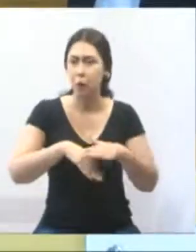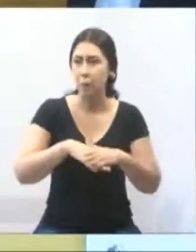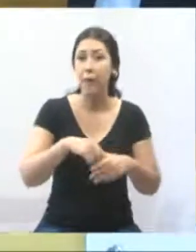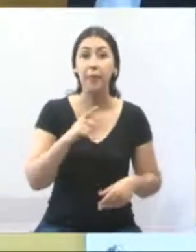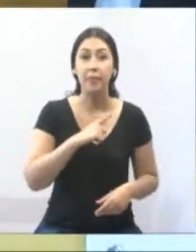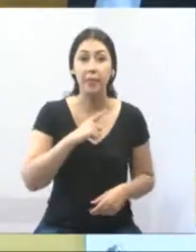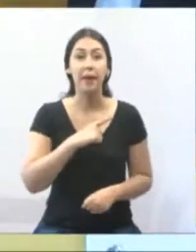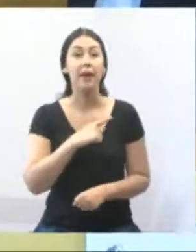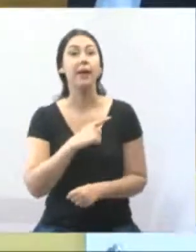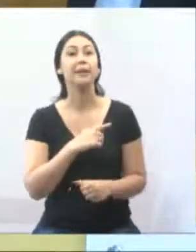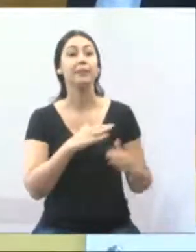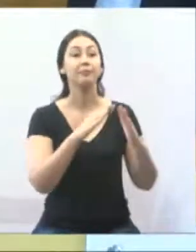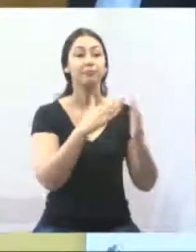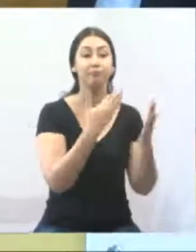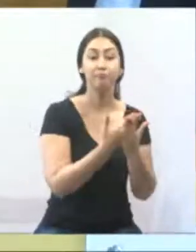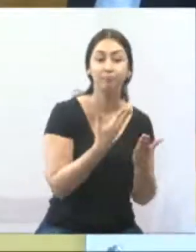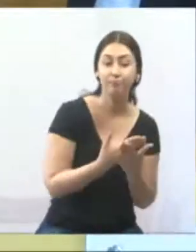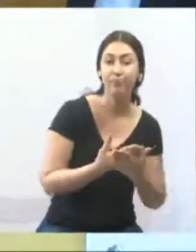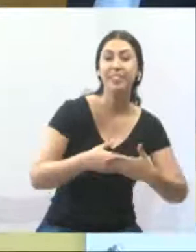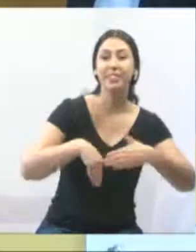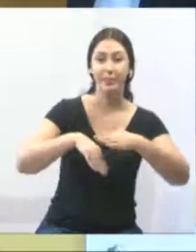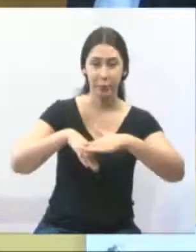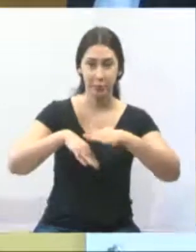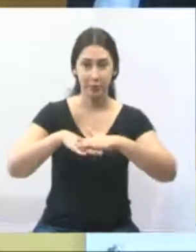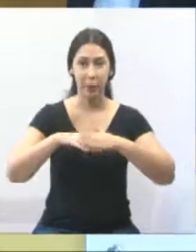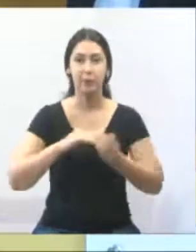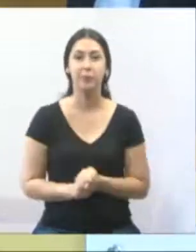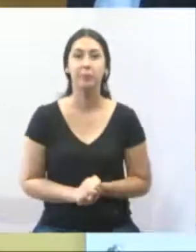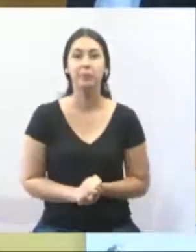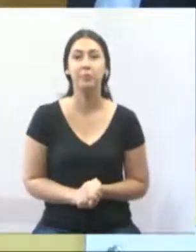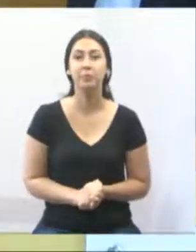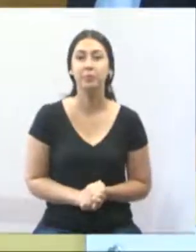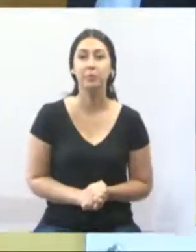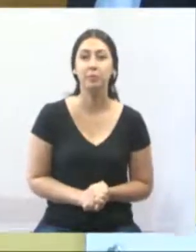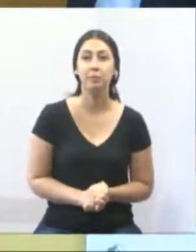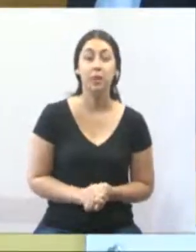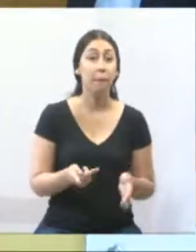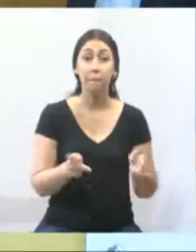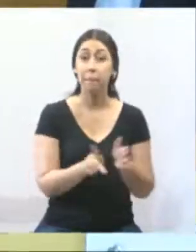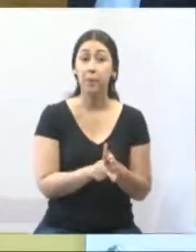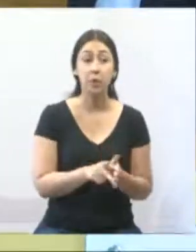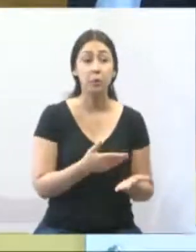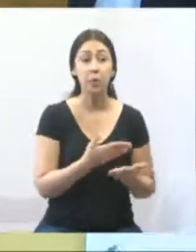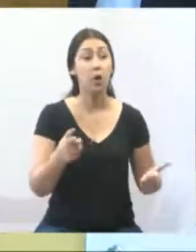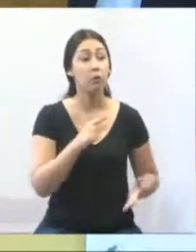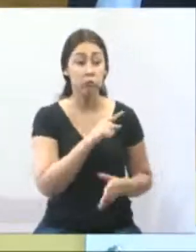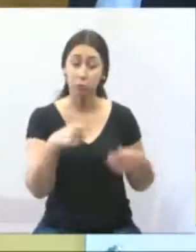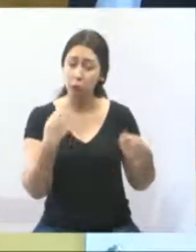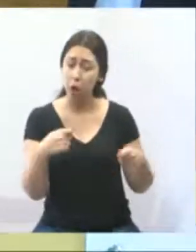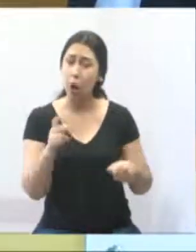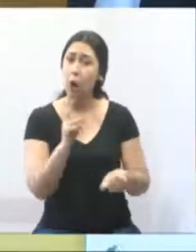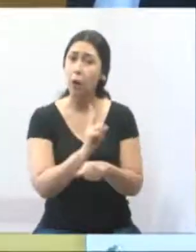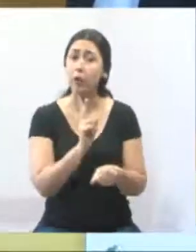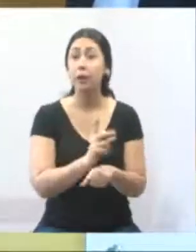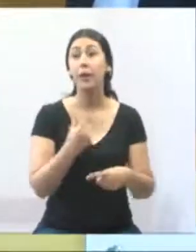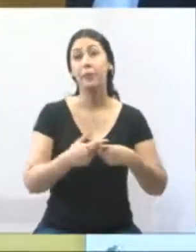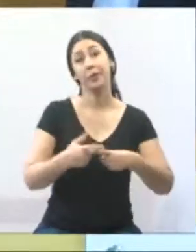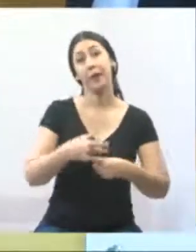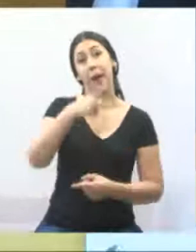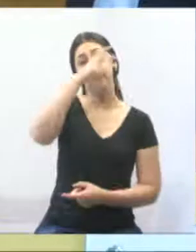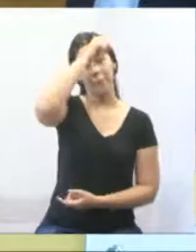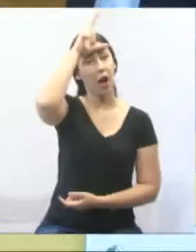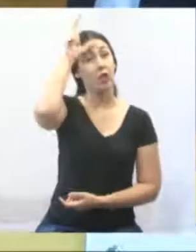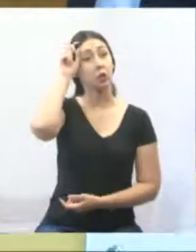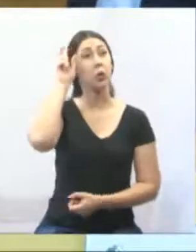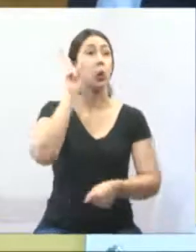escolinha de futebol, e é da comunidade, a comunidade tem que cuidar, porque a prefeitura não consegue